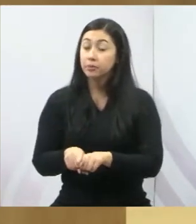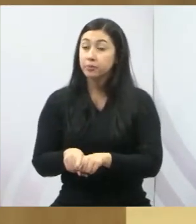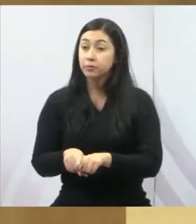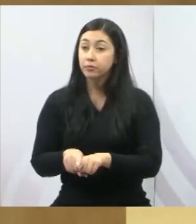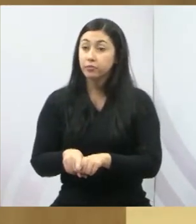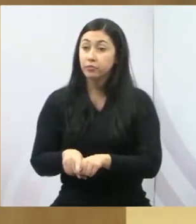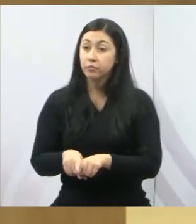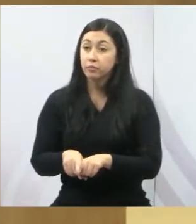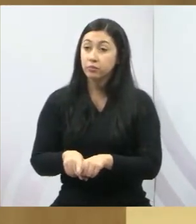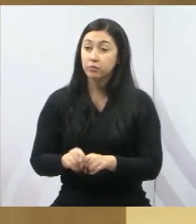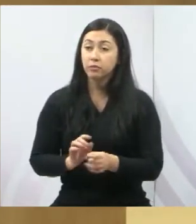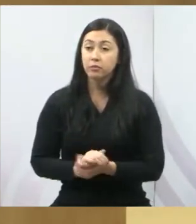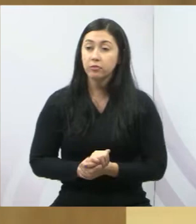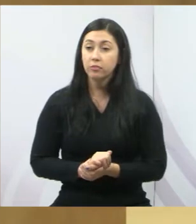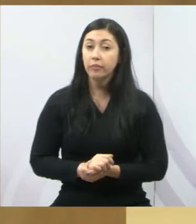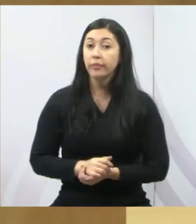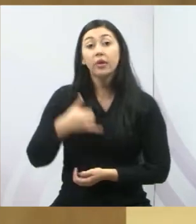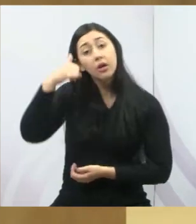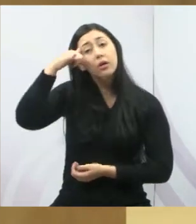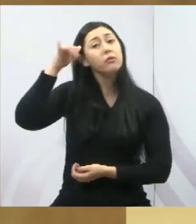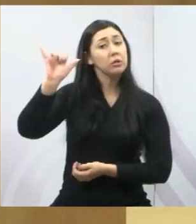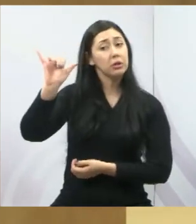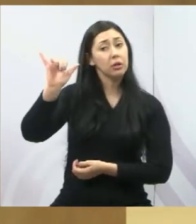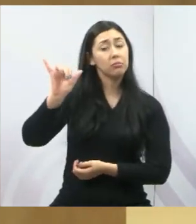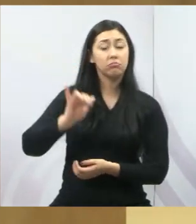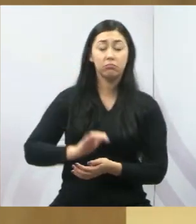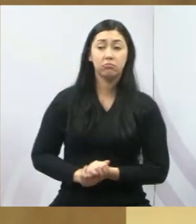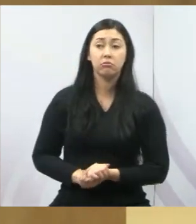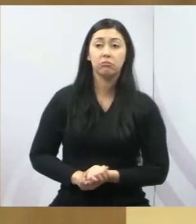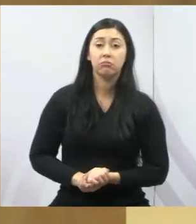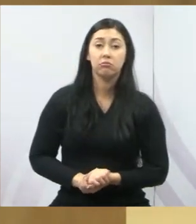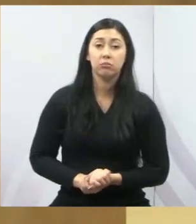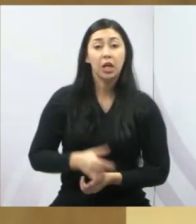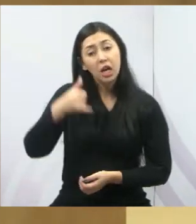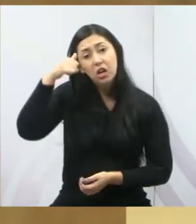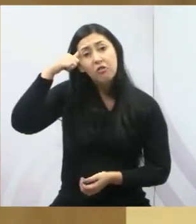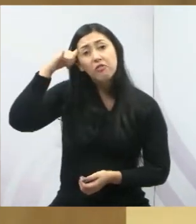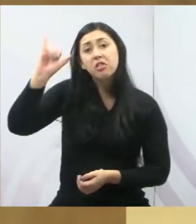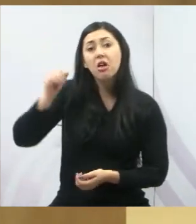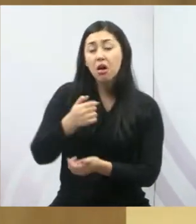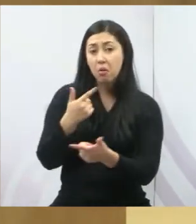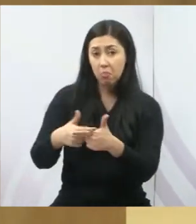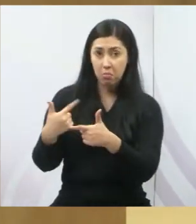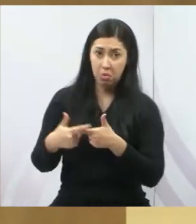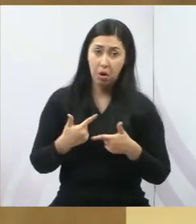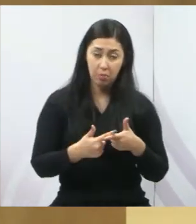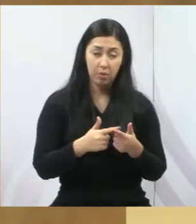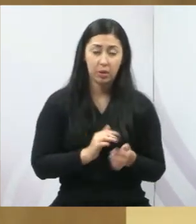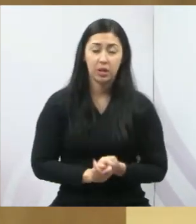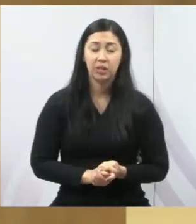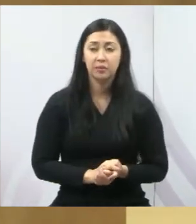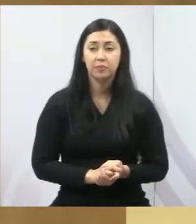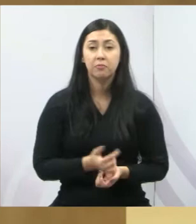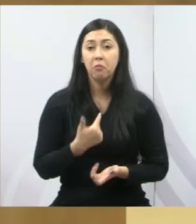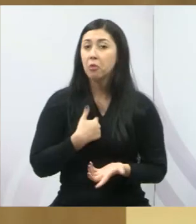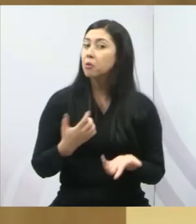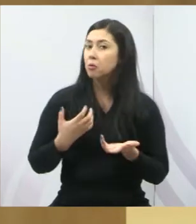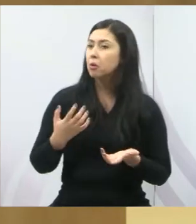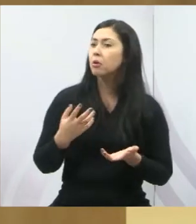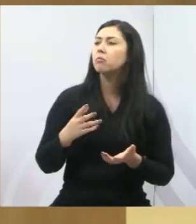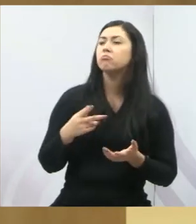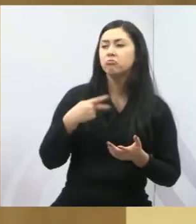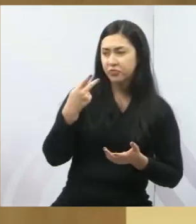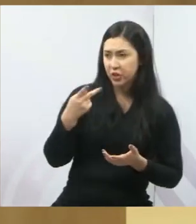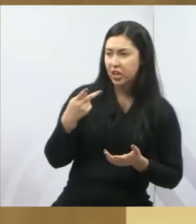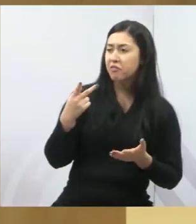forma de você prevenir, que é um sistema preventivo de segurança. Então aqui eu quero reconhecer,